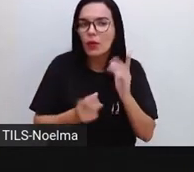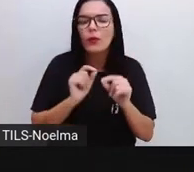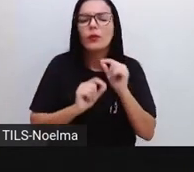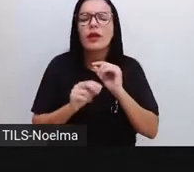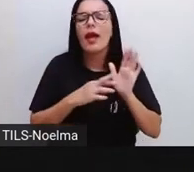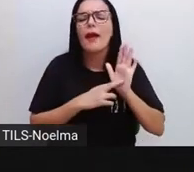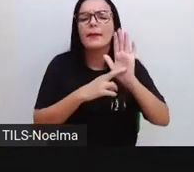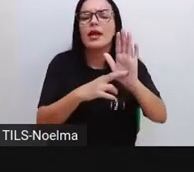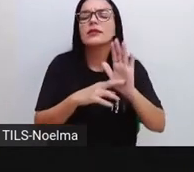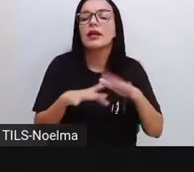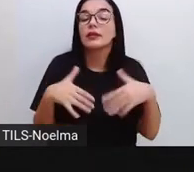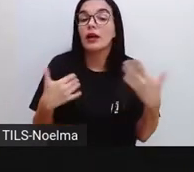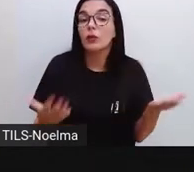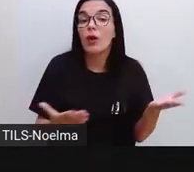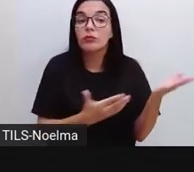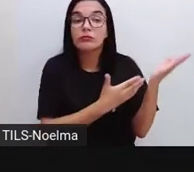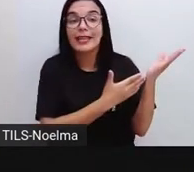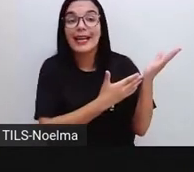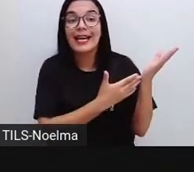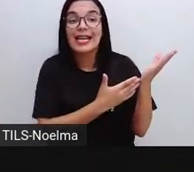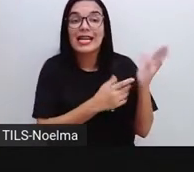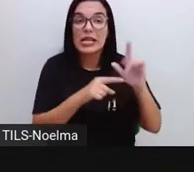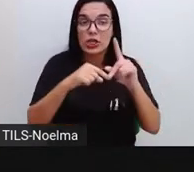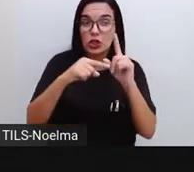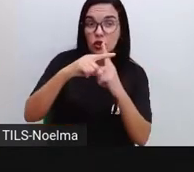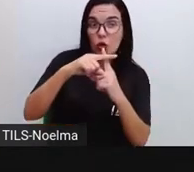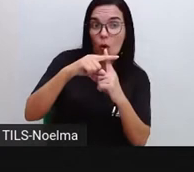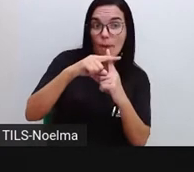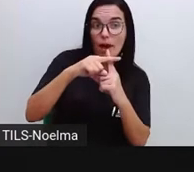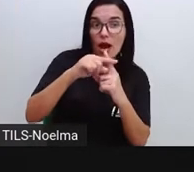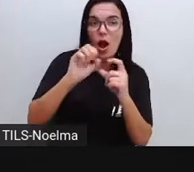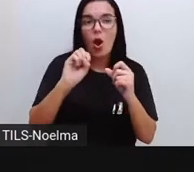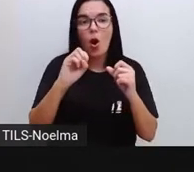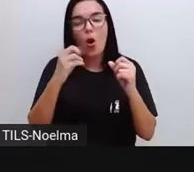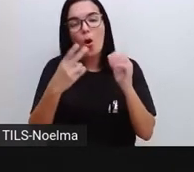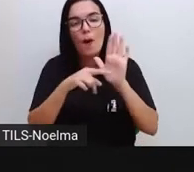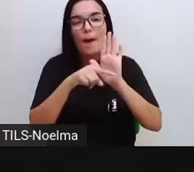representa ali quando a gente fala de tirar? É a adição ou a subtração?